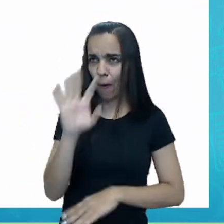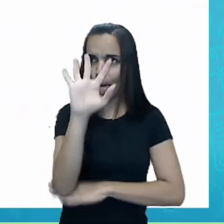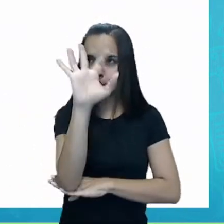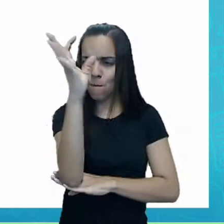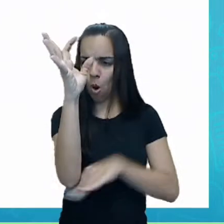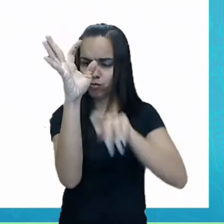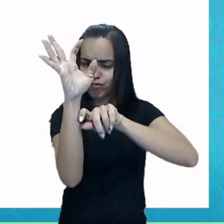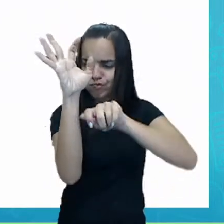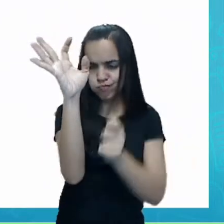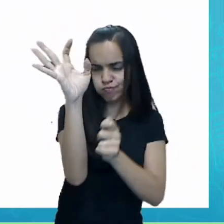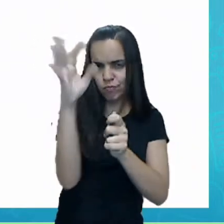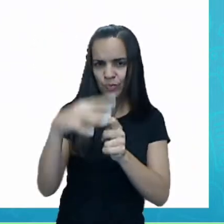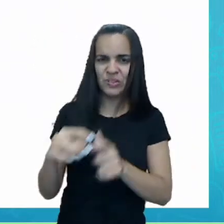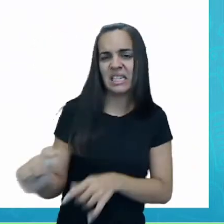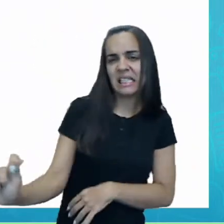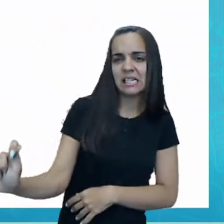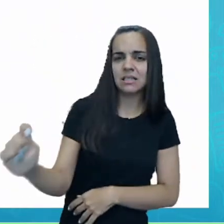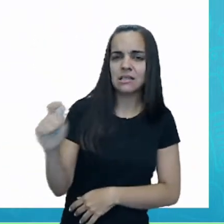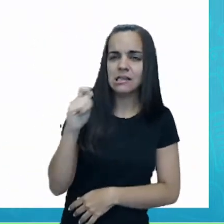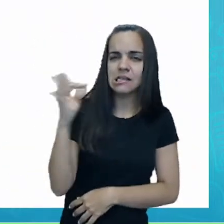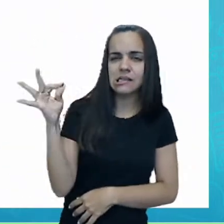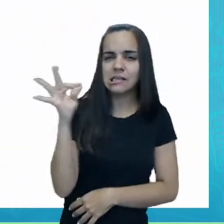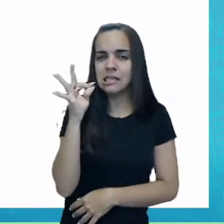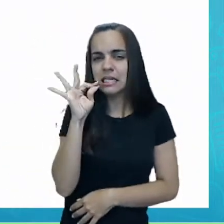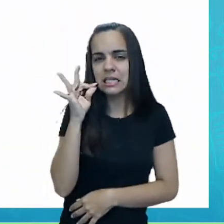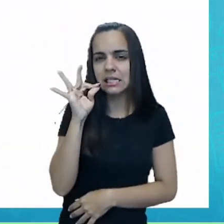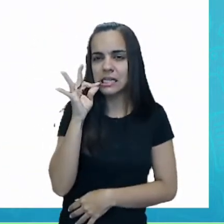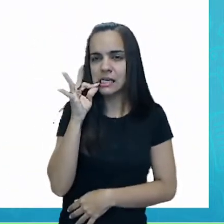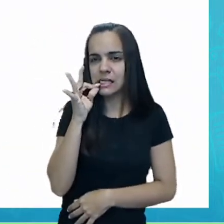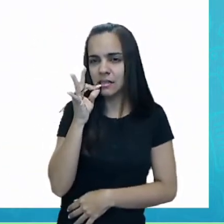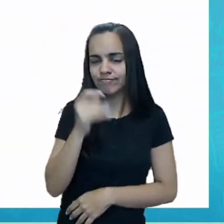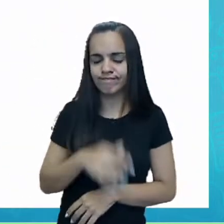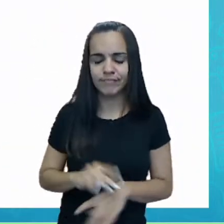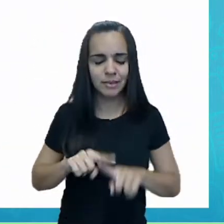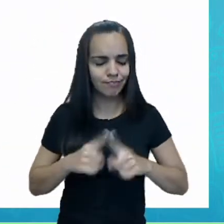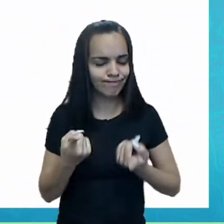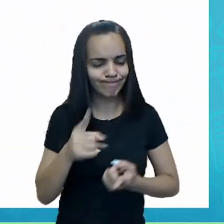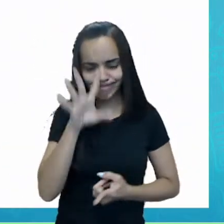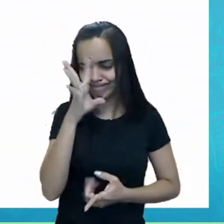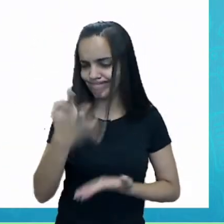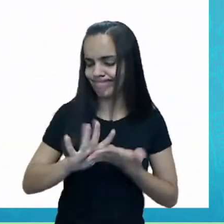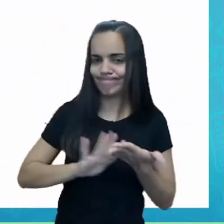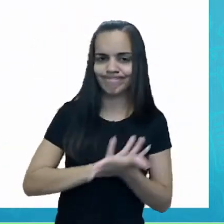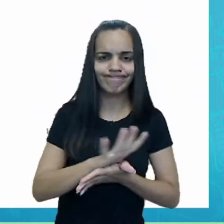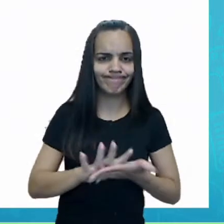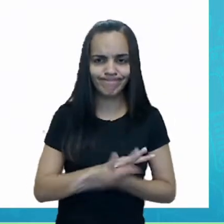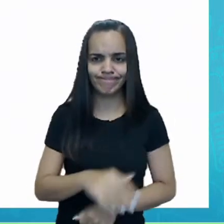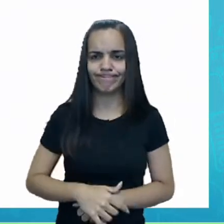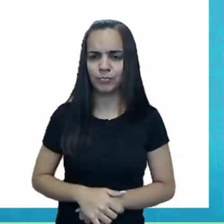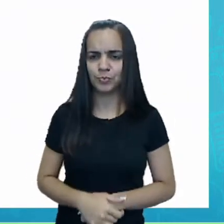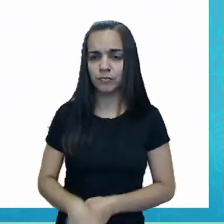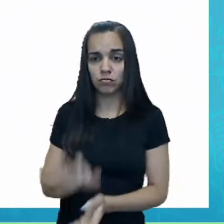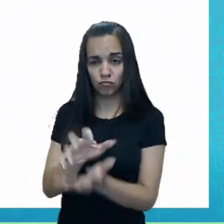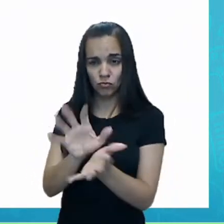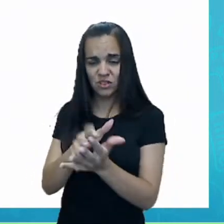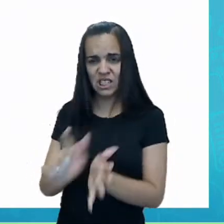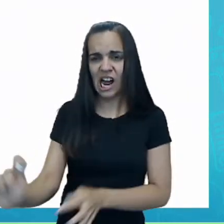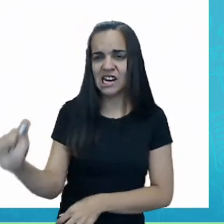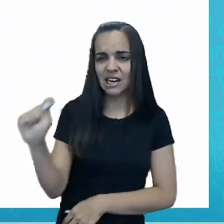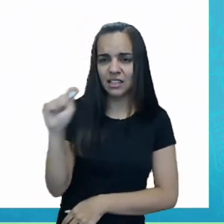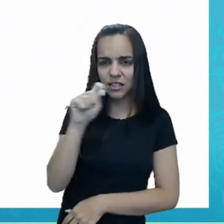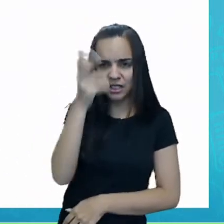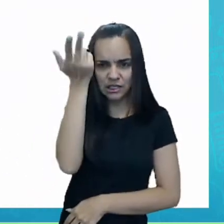e cutuque bem forte. mas nada resolvia. O jacaré roía a cenoura e